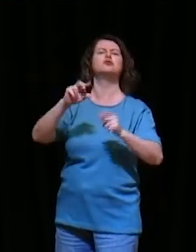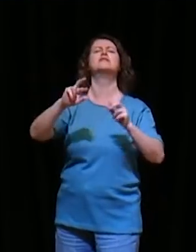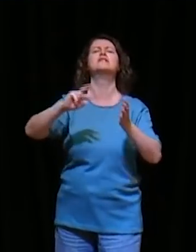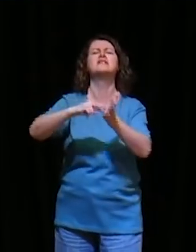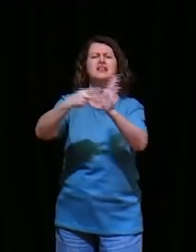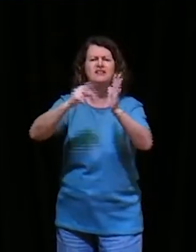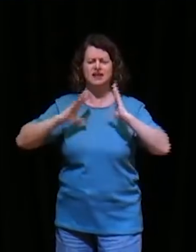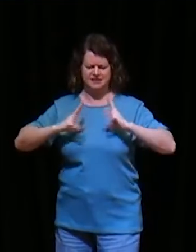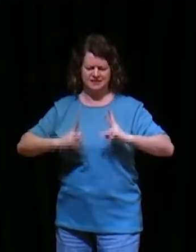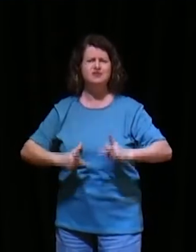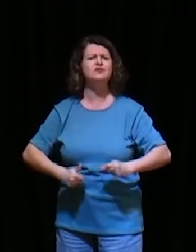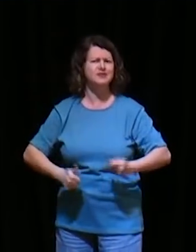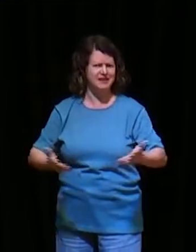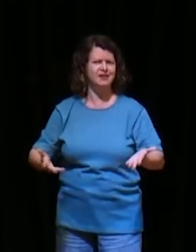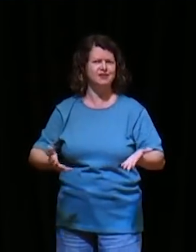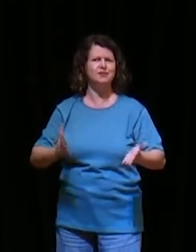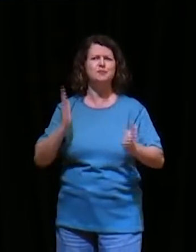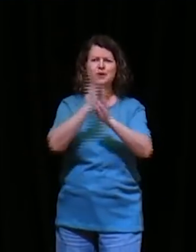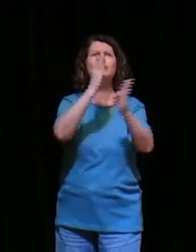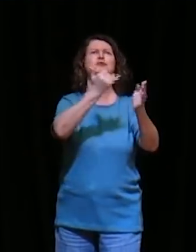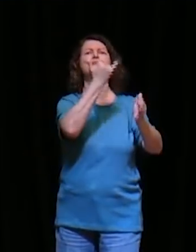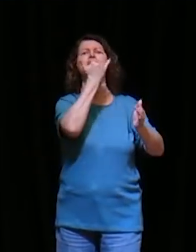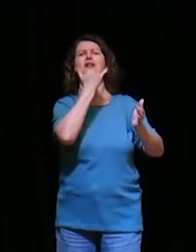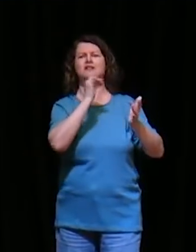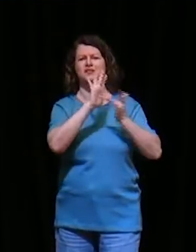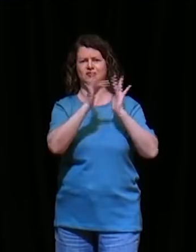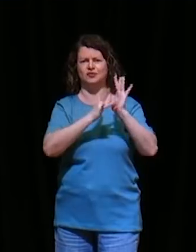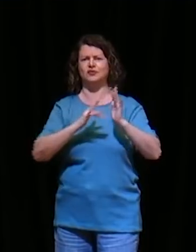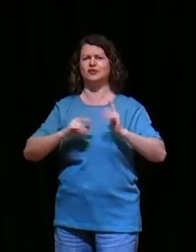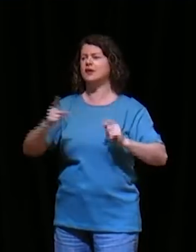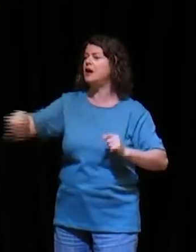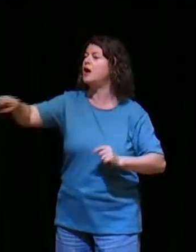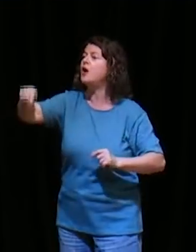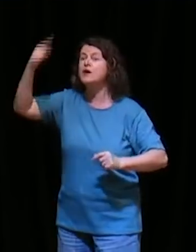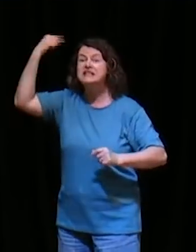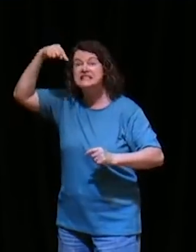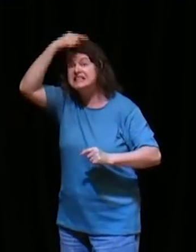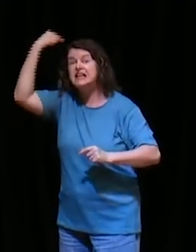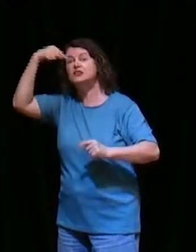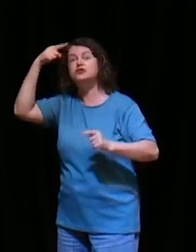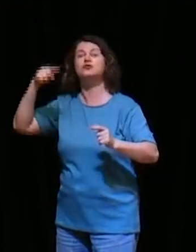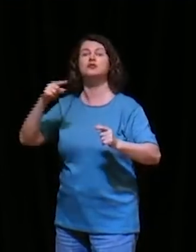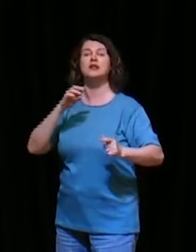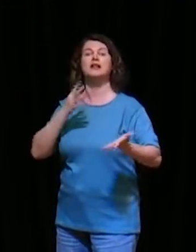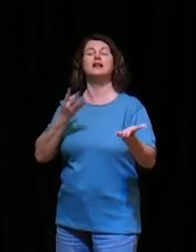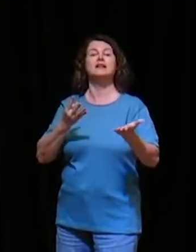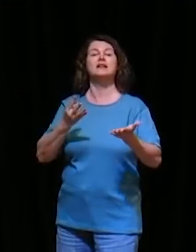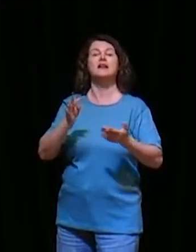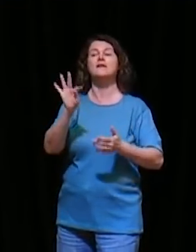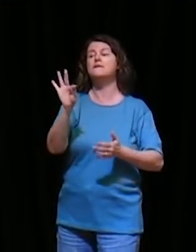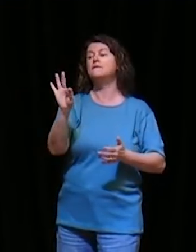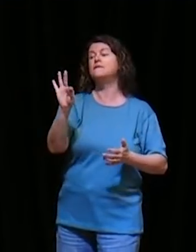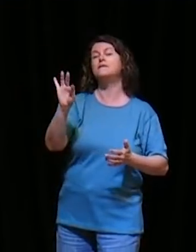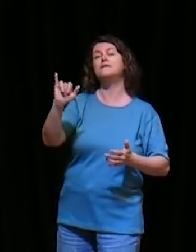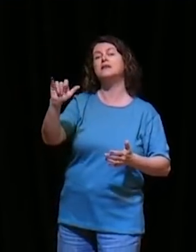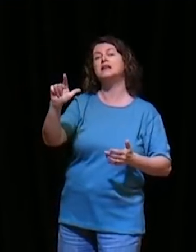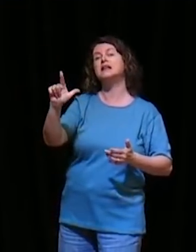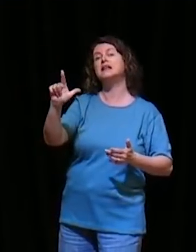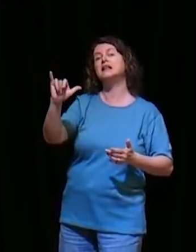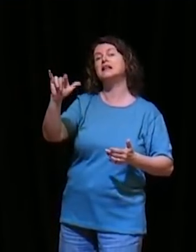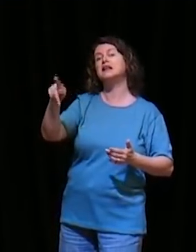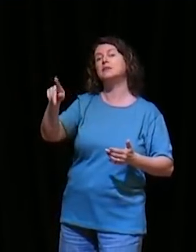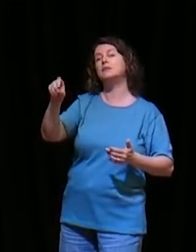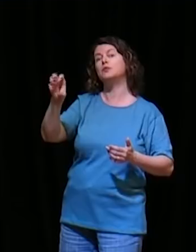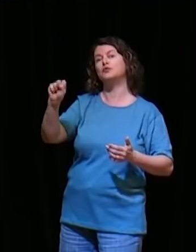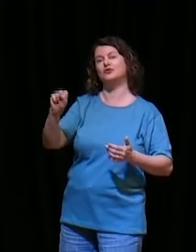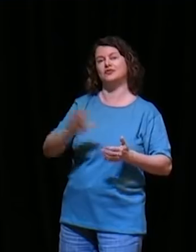galáxia, pelo sangue do cordeiro, aos santos, que se reúnem, em Filipos, aos santos, da cidade de Éfeso,